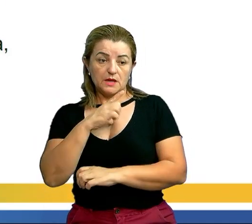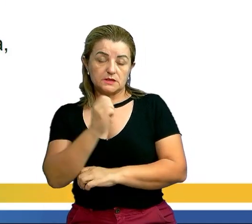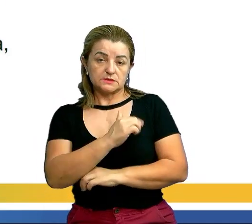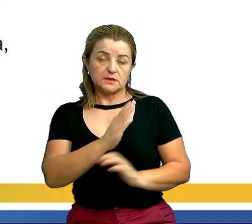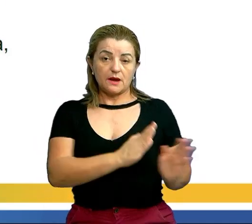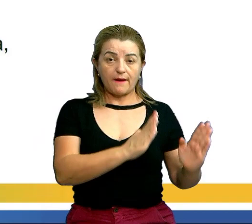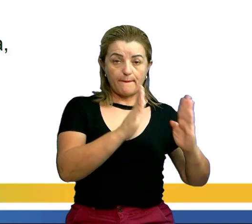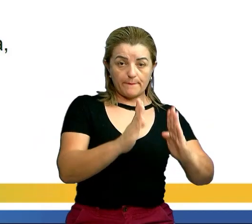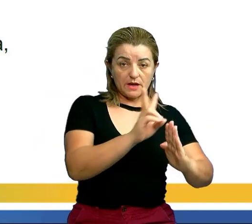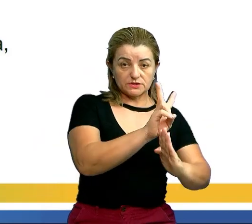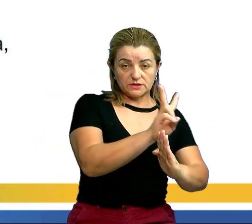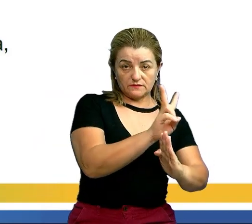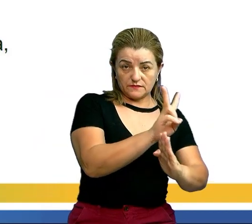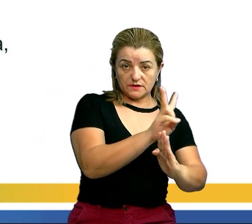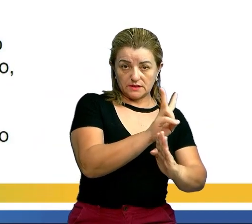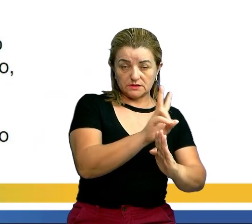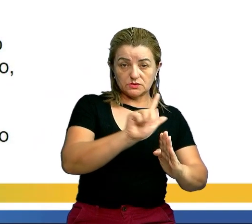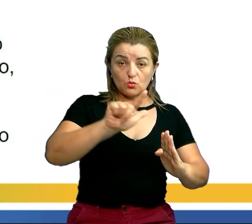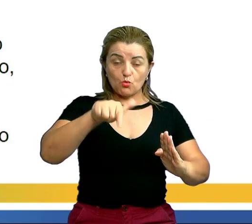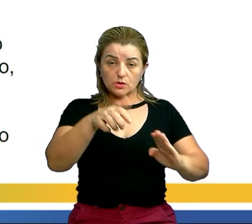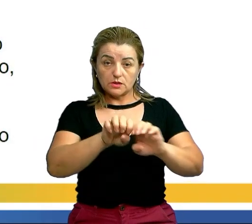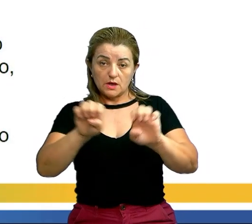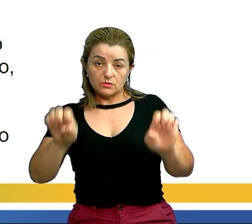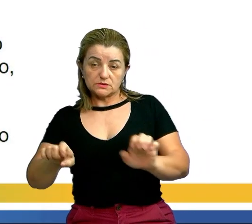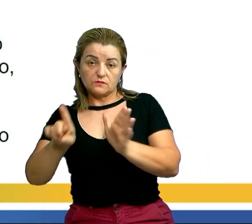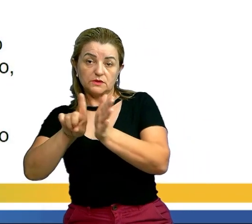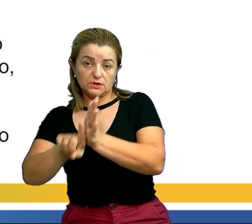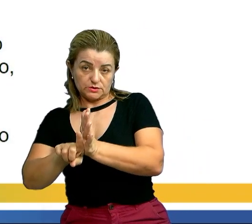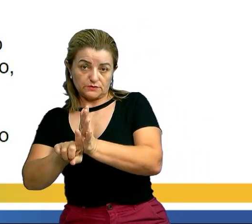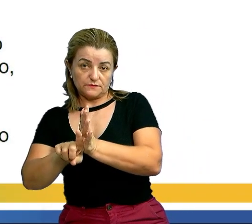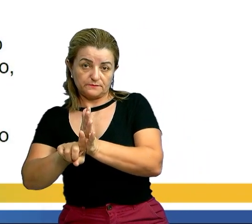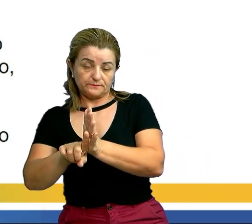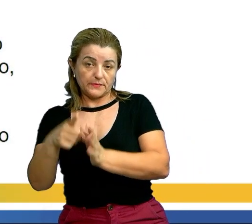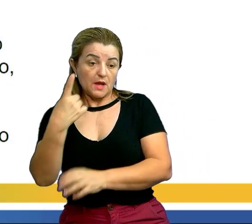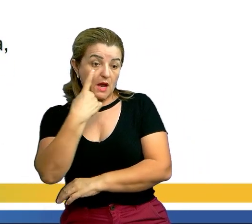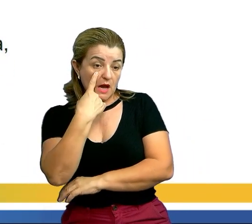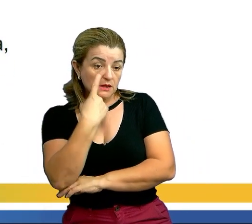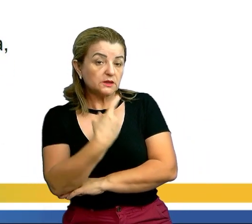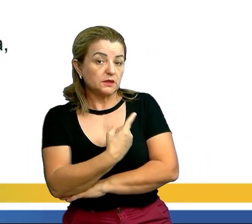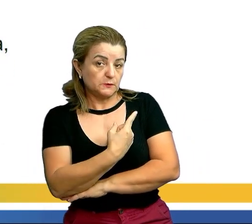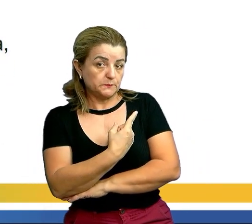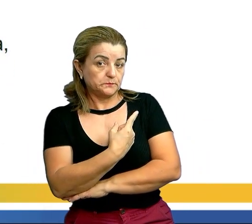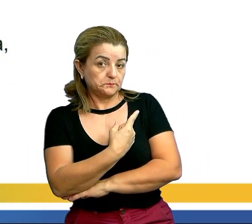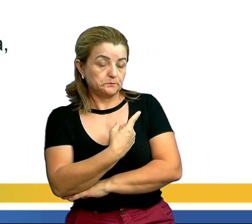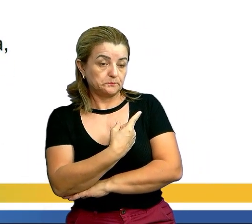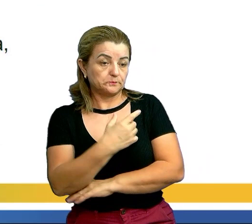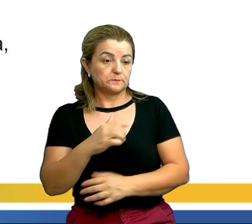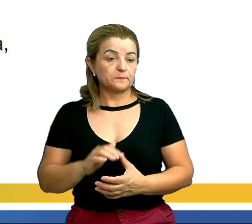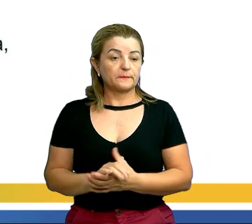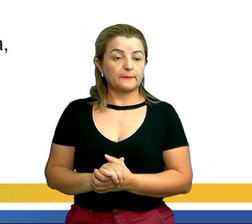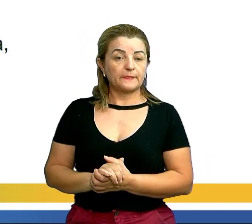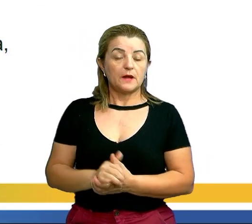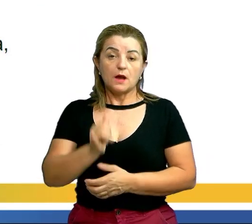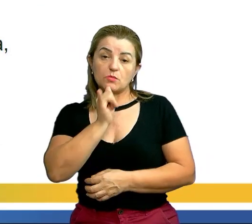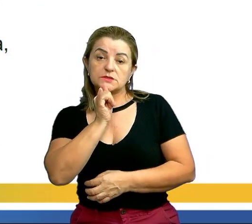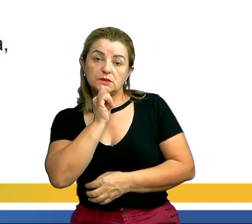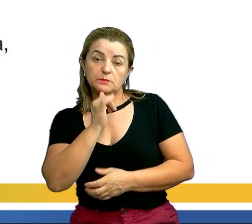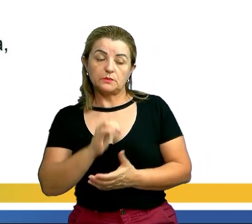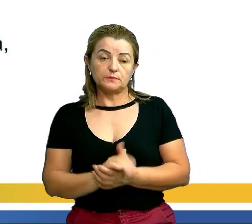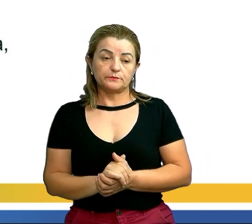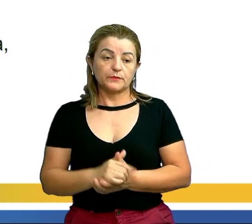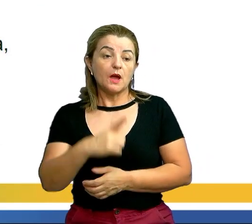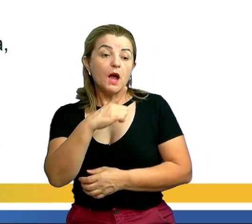variável ou incógnita da equação for negativa. Mas, antes disso, vamos entender aqui uma coisa? Por exemplo,